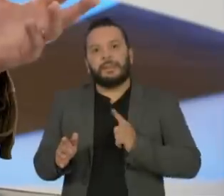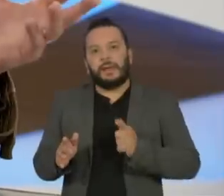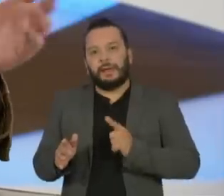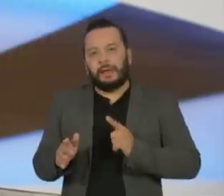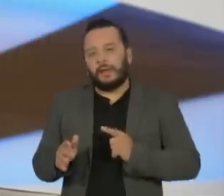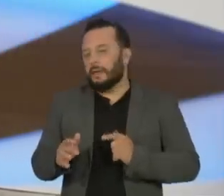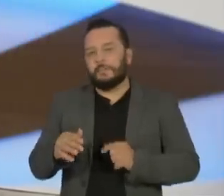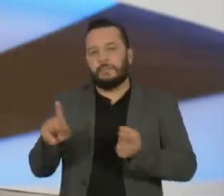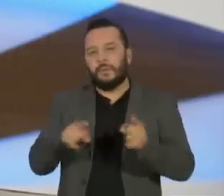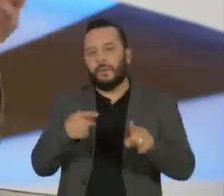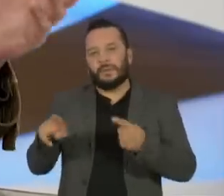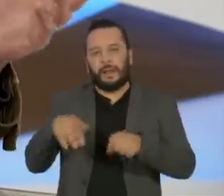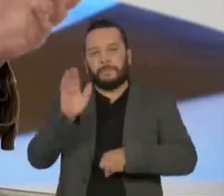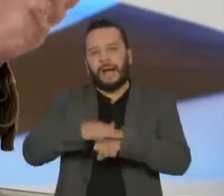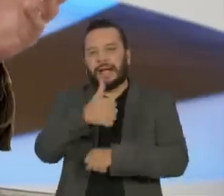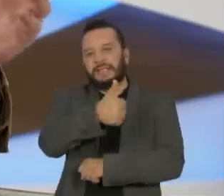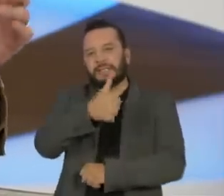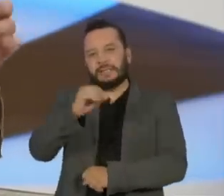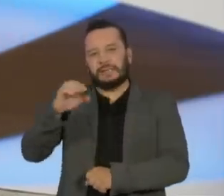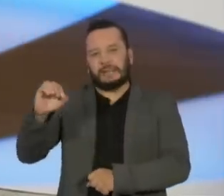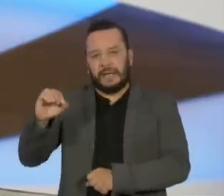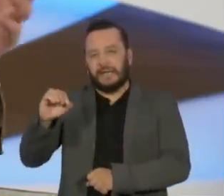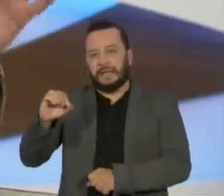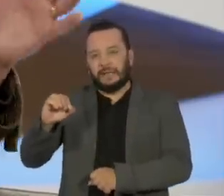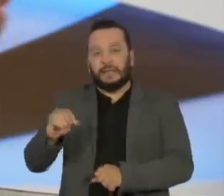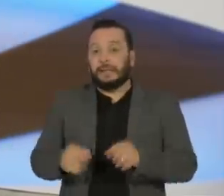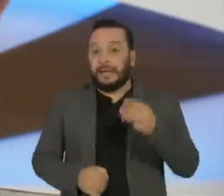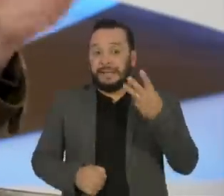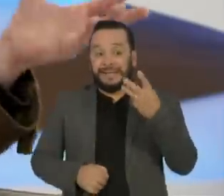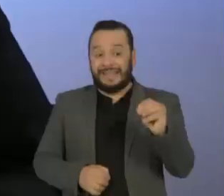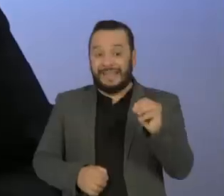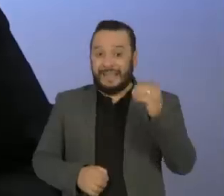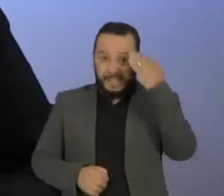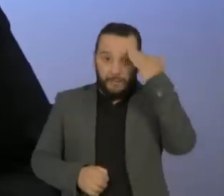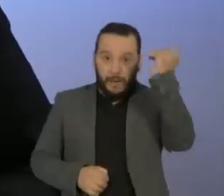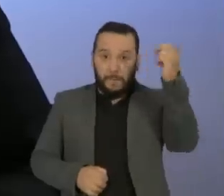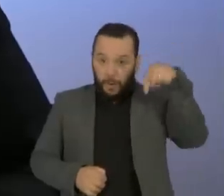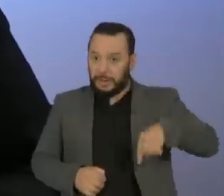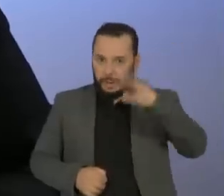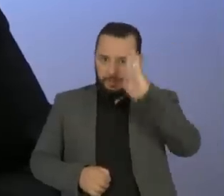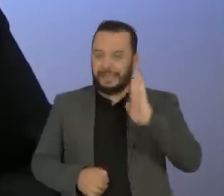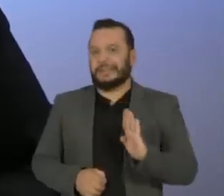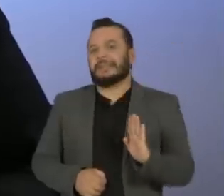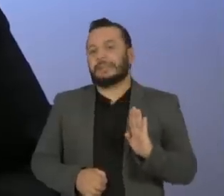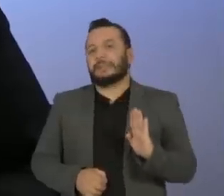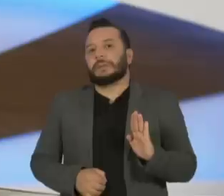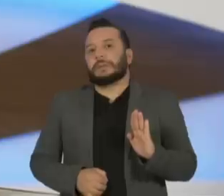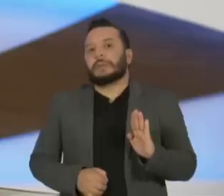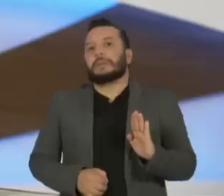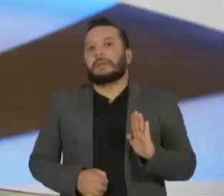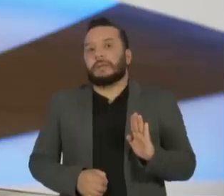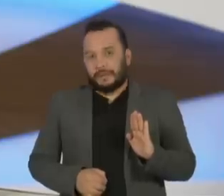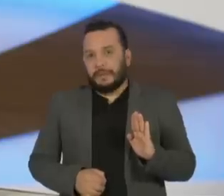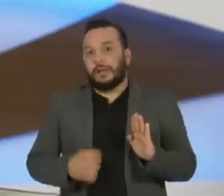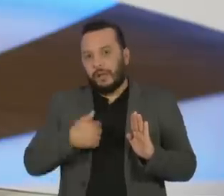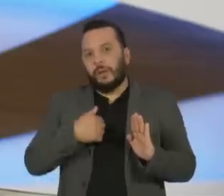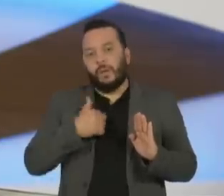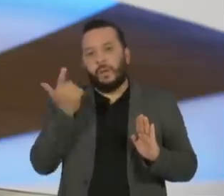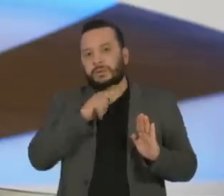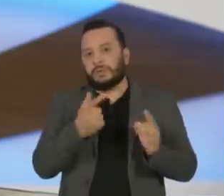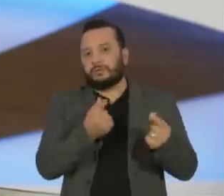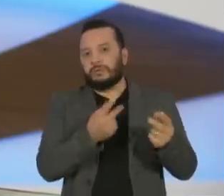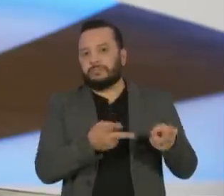tantas músicas e dessas cento e trinta são sucessos nacionais, eu sou um bom arrecadador, né?